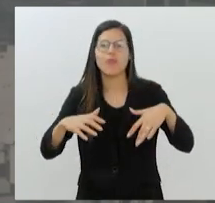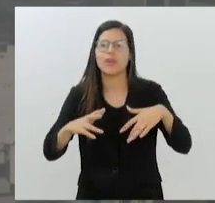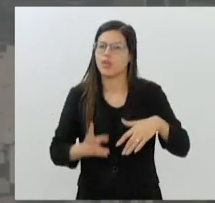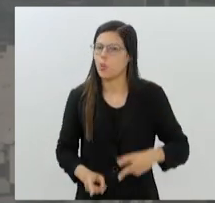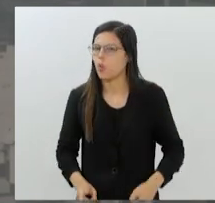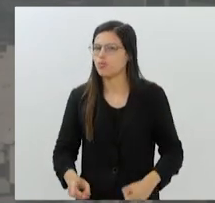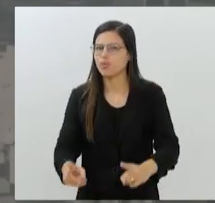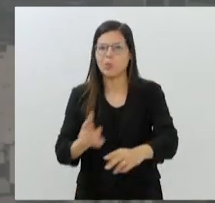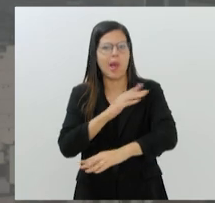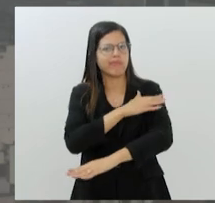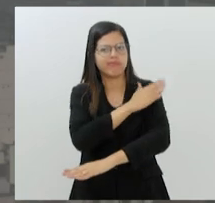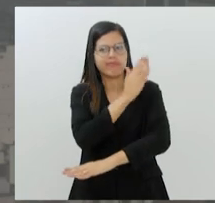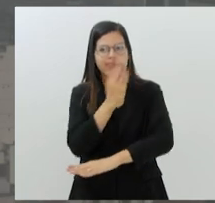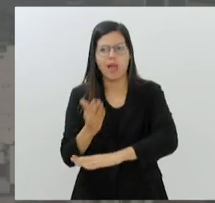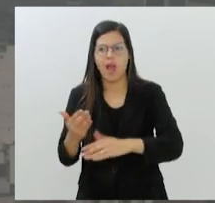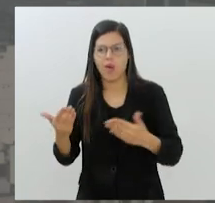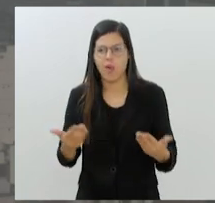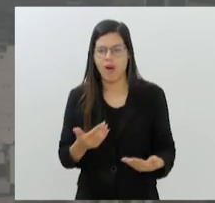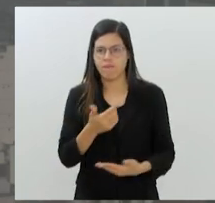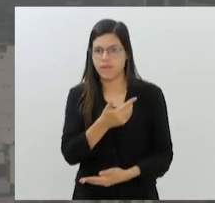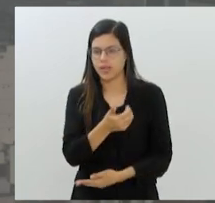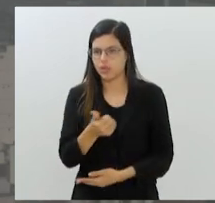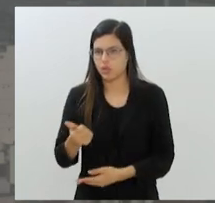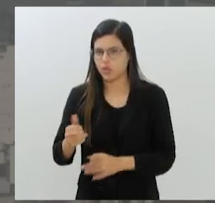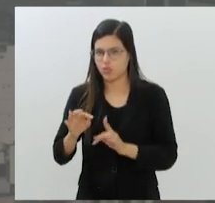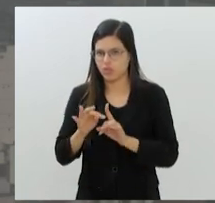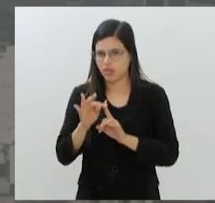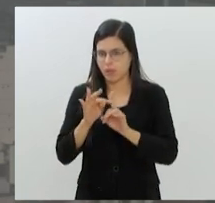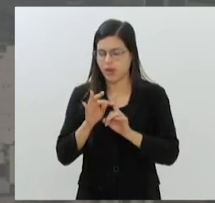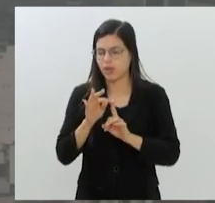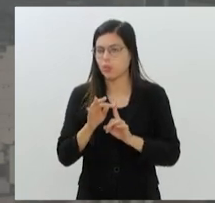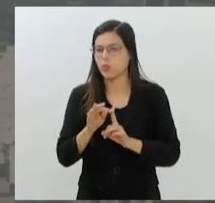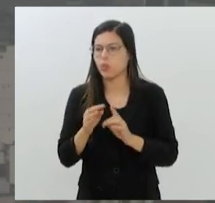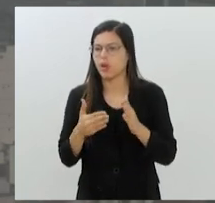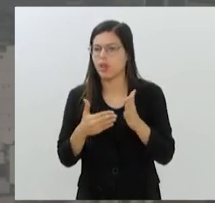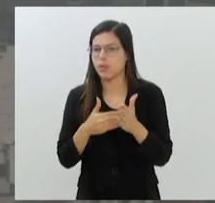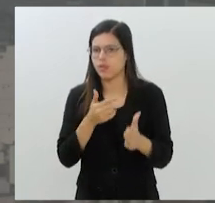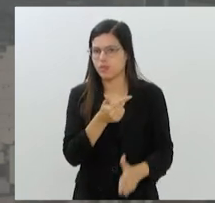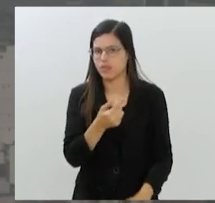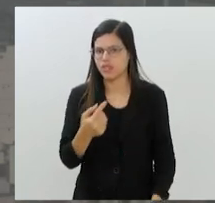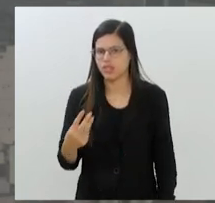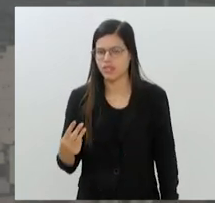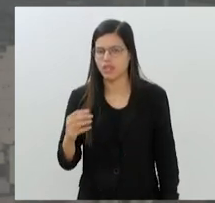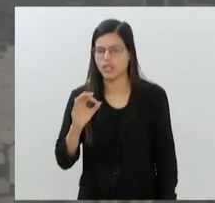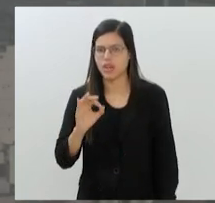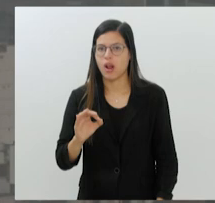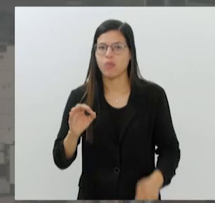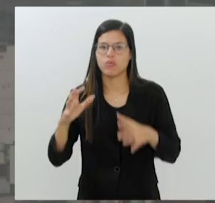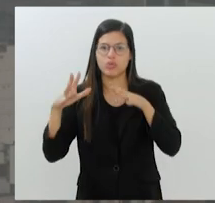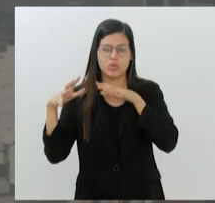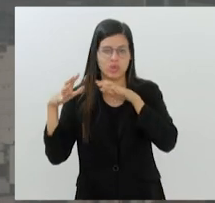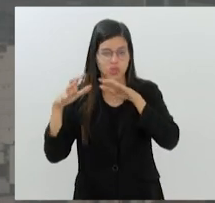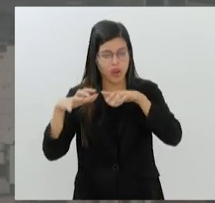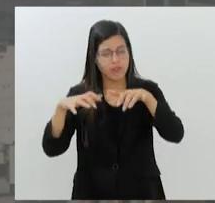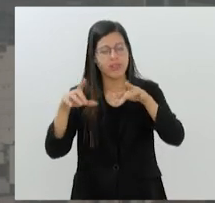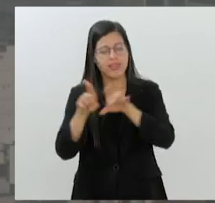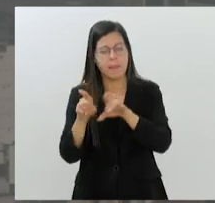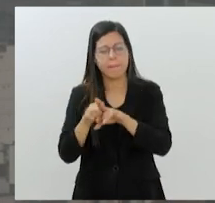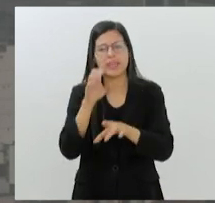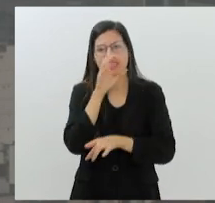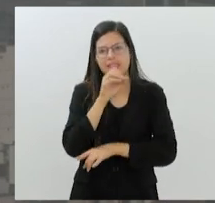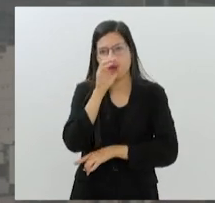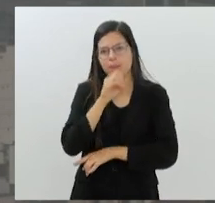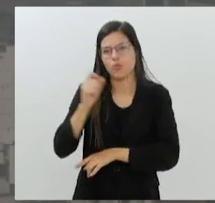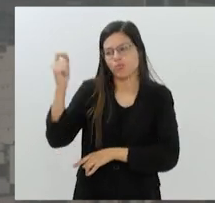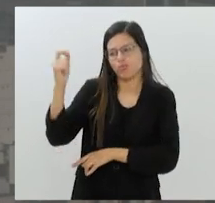dia todo. Nesse momento faz 21 graus. A máxima para hoje é de 23 graus. Chove também no sábado e o sol volta a aparecer no